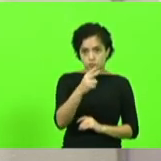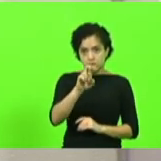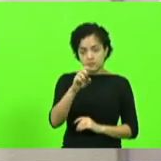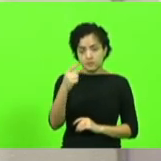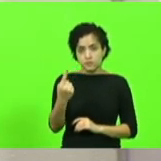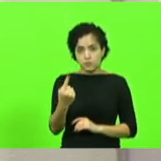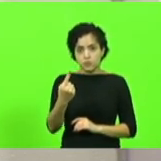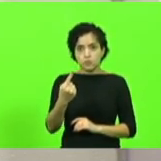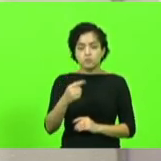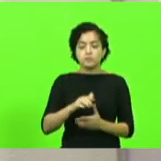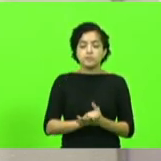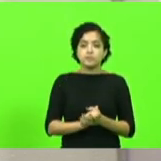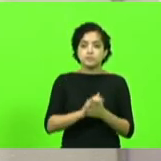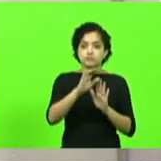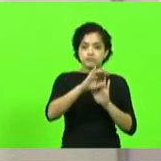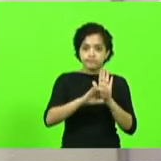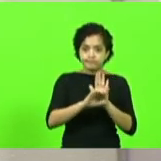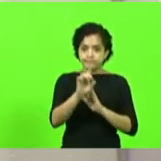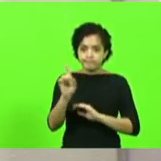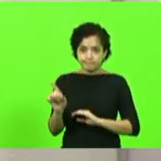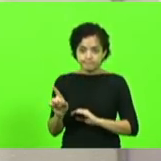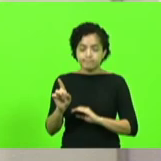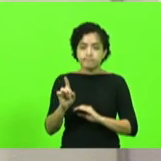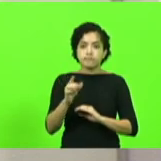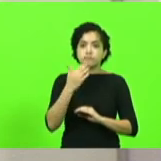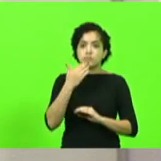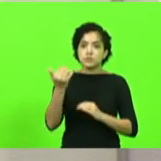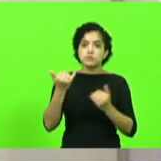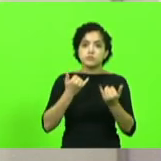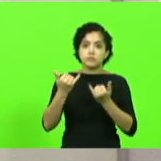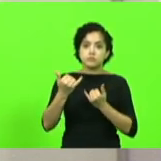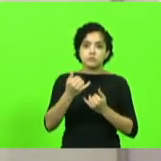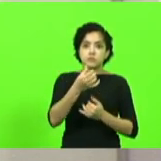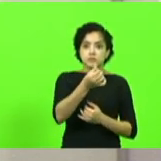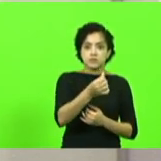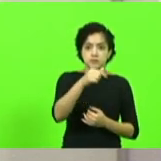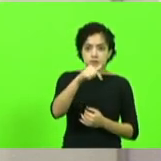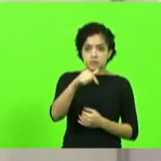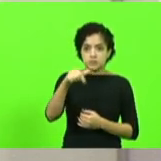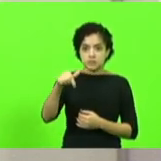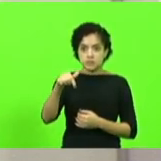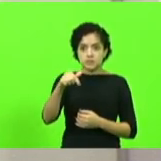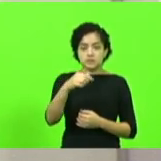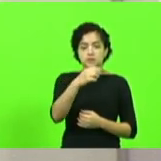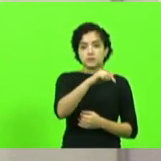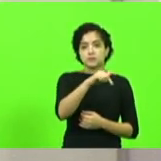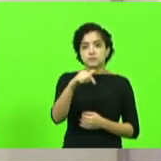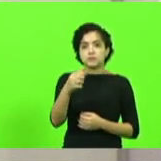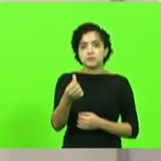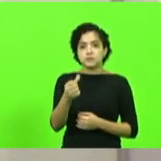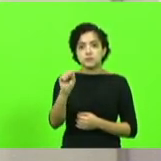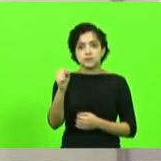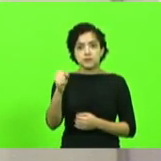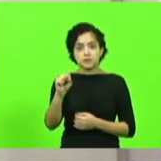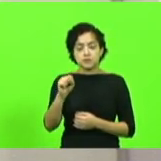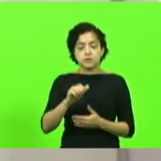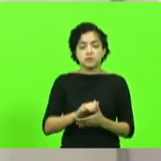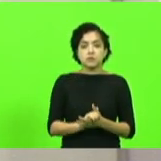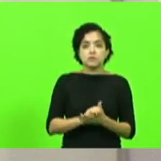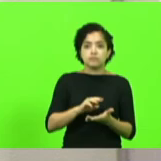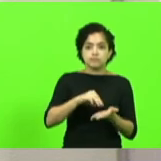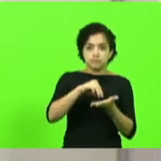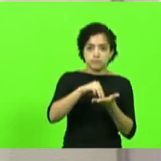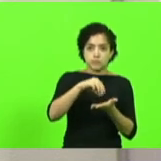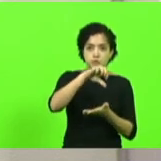Dando continuidade ao ordem do dia, foram aprovados os pedidos de informação nº 676-678-2021, as moções nº